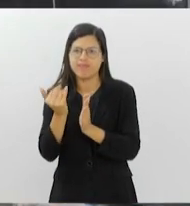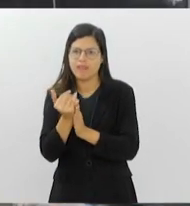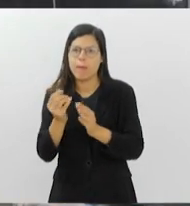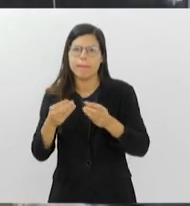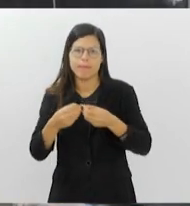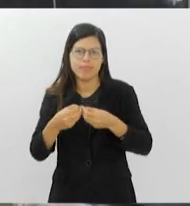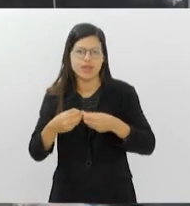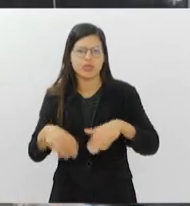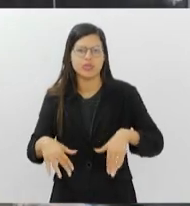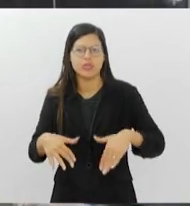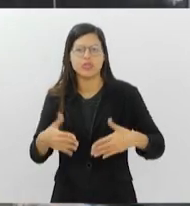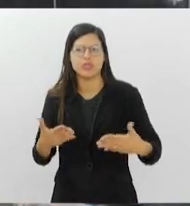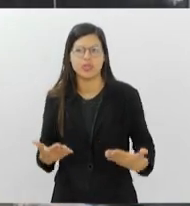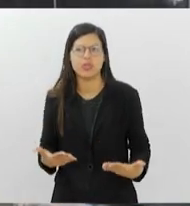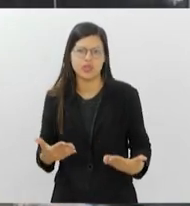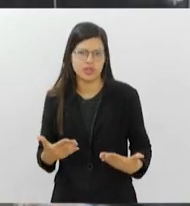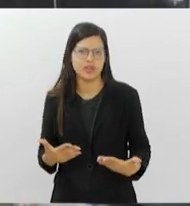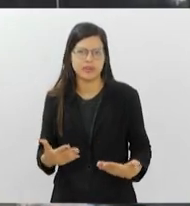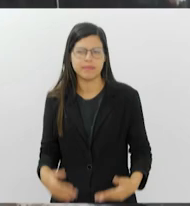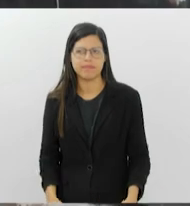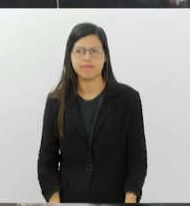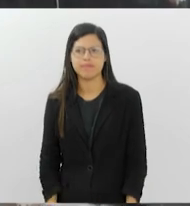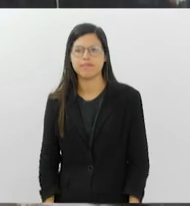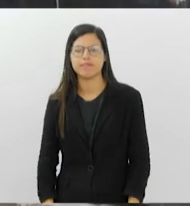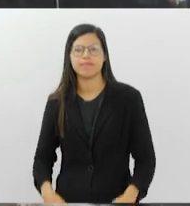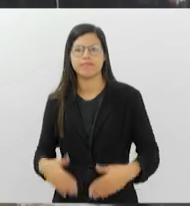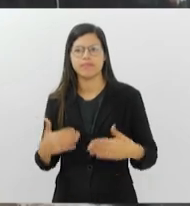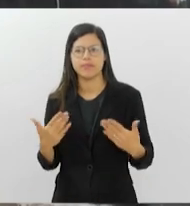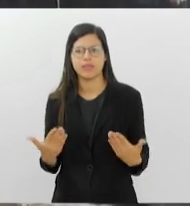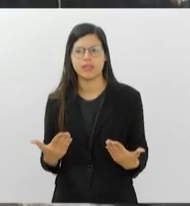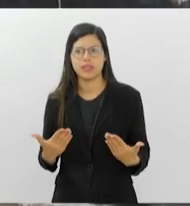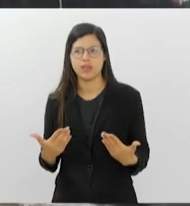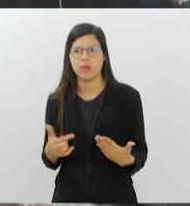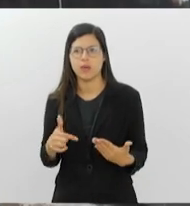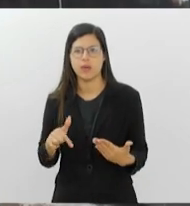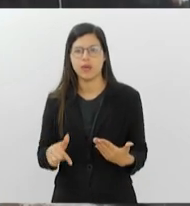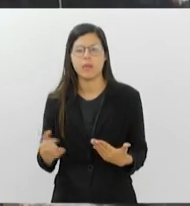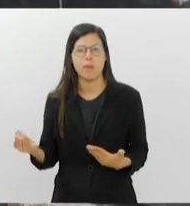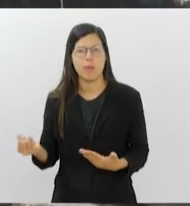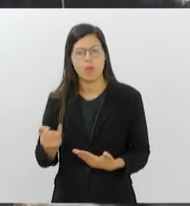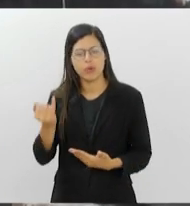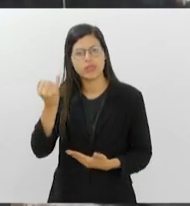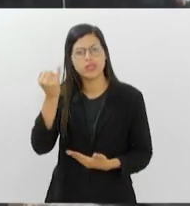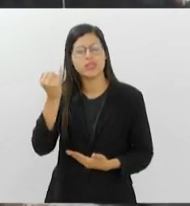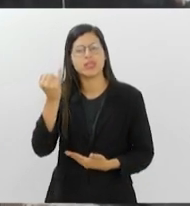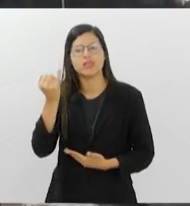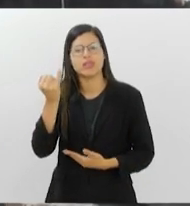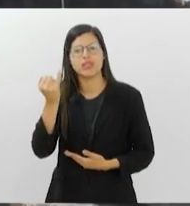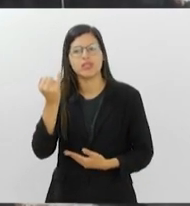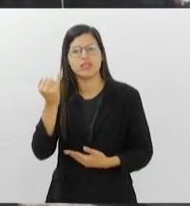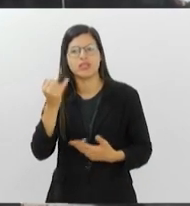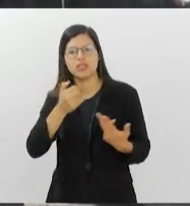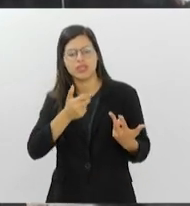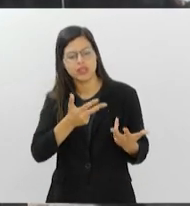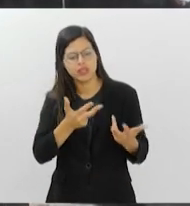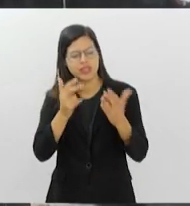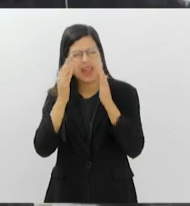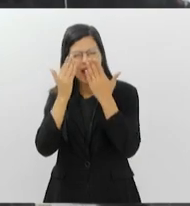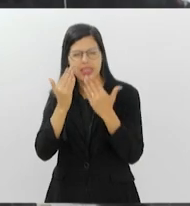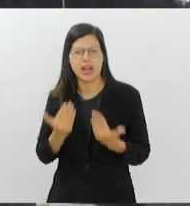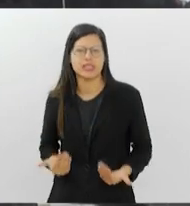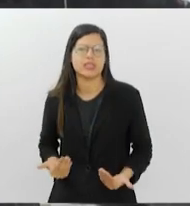você relatou, um dos fatores de atenção. Então, isso é muito importante de ser observado pelas